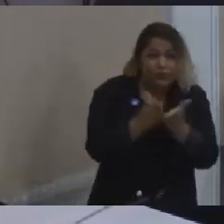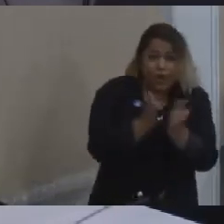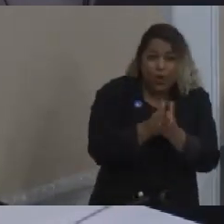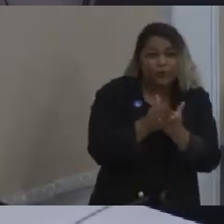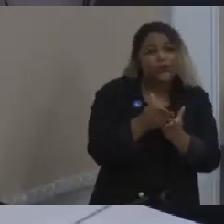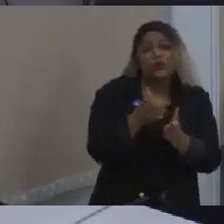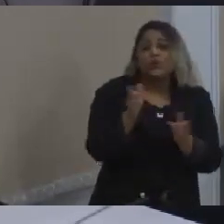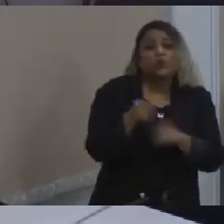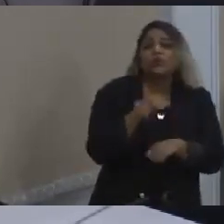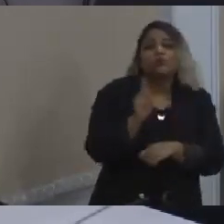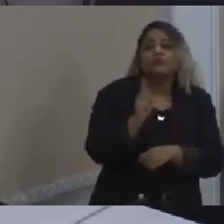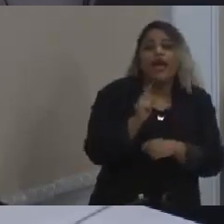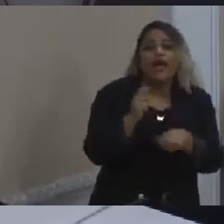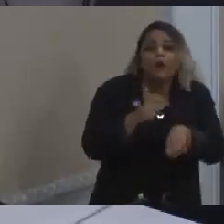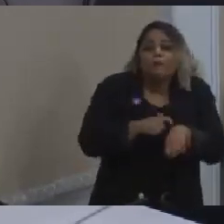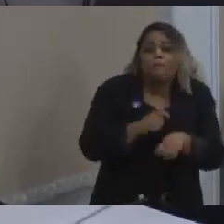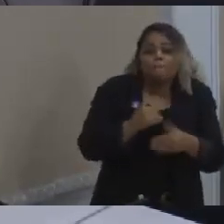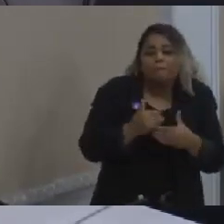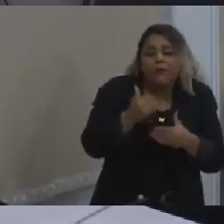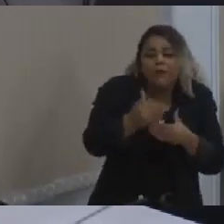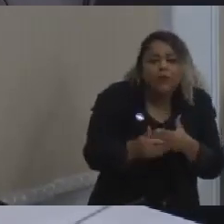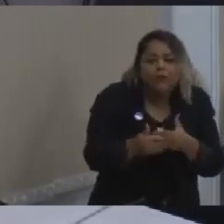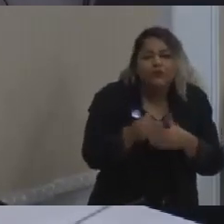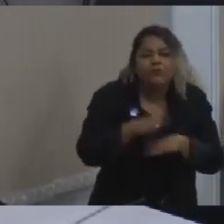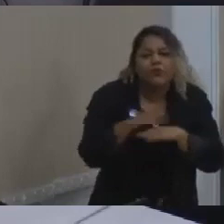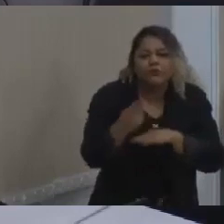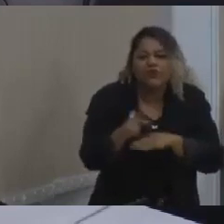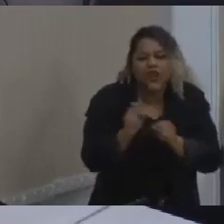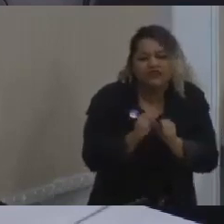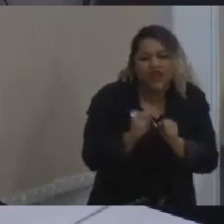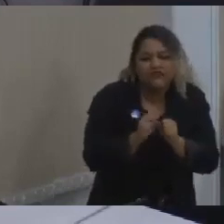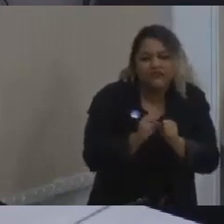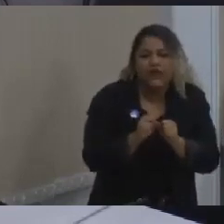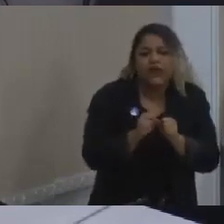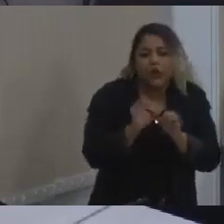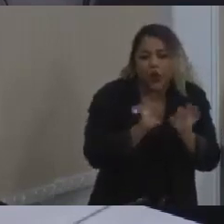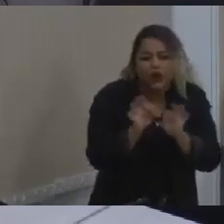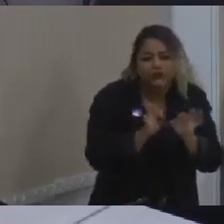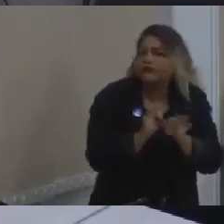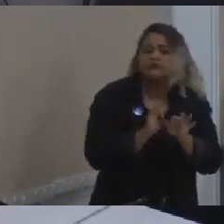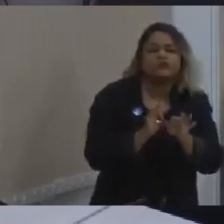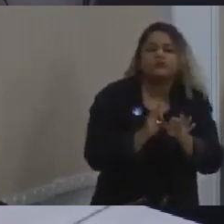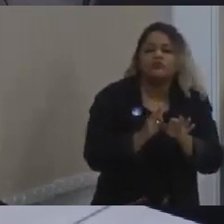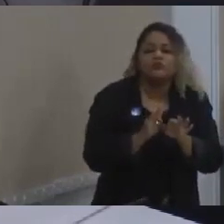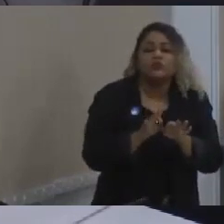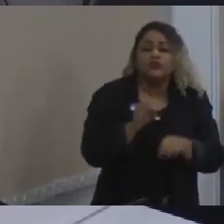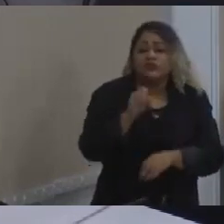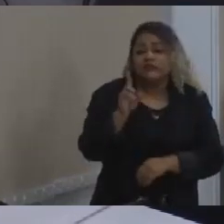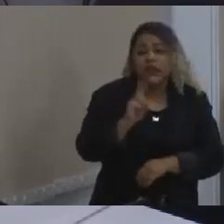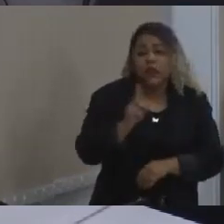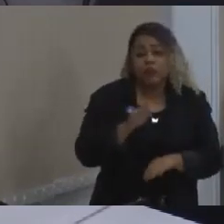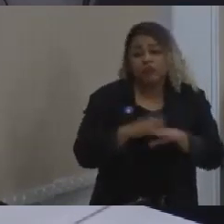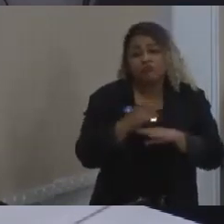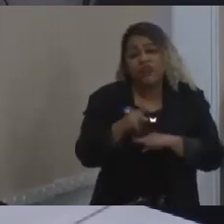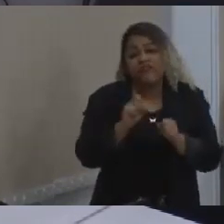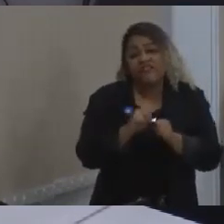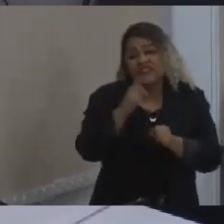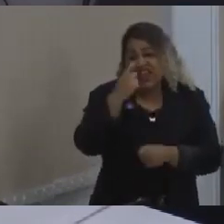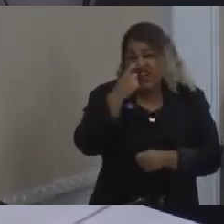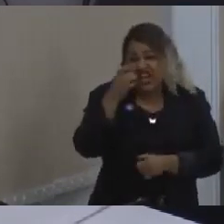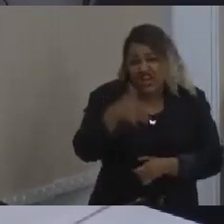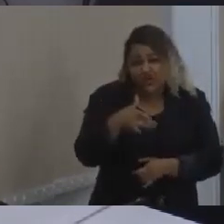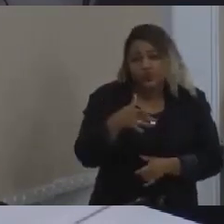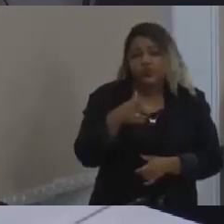momento, a SLU tem que estar do lado também, porque senão a gente vai ver lixo e pessoas morando no lixo. Isso é inadmissível.